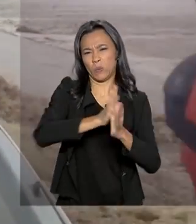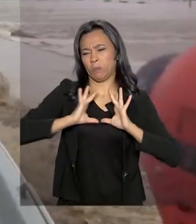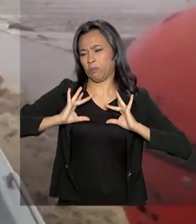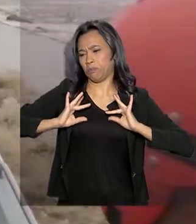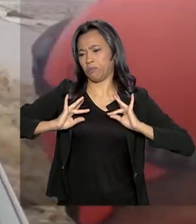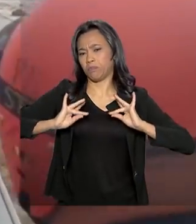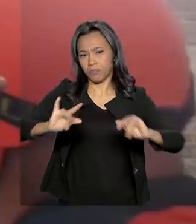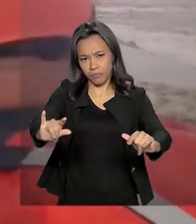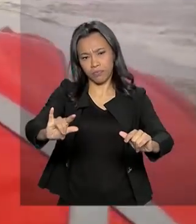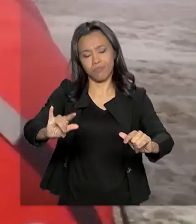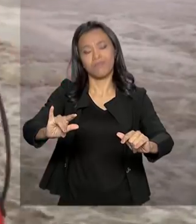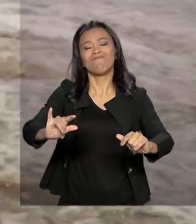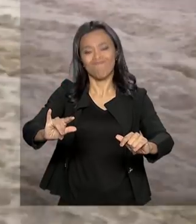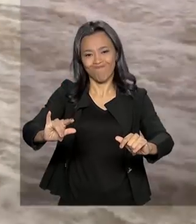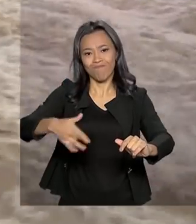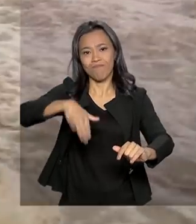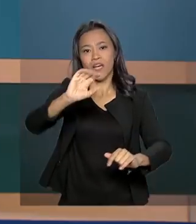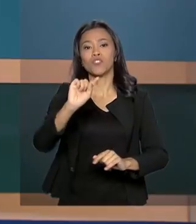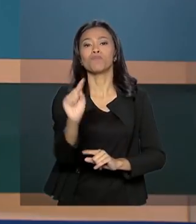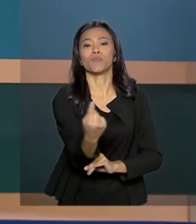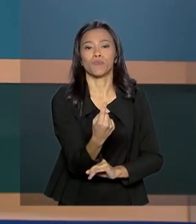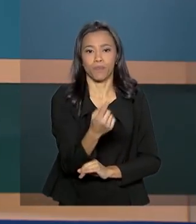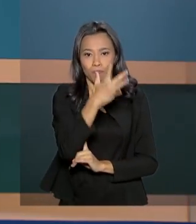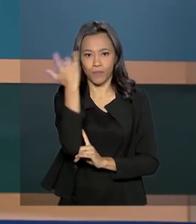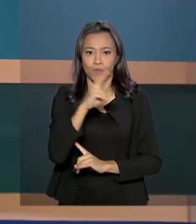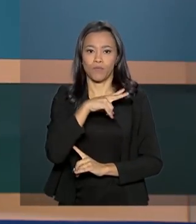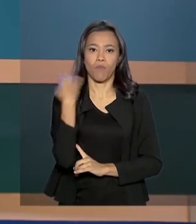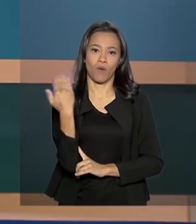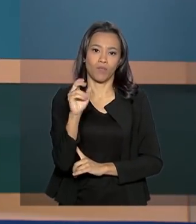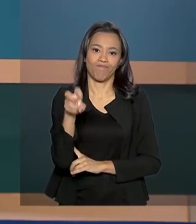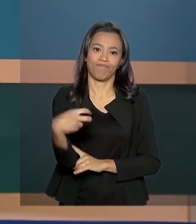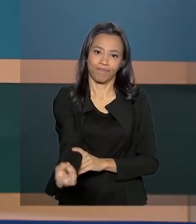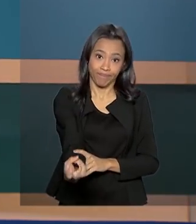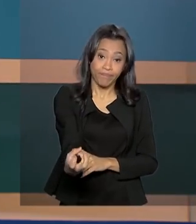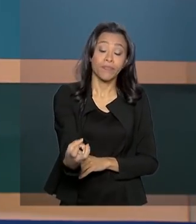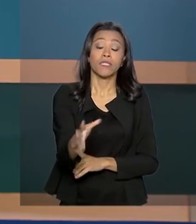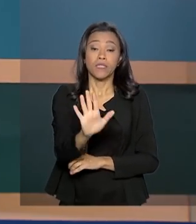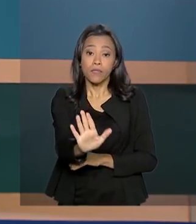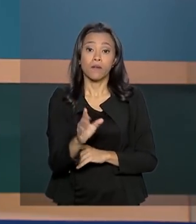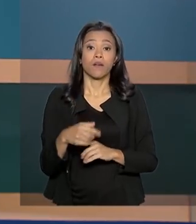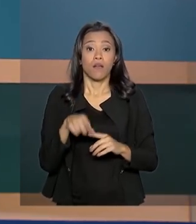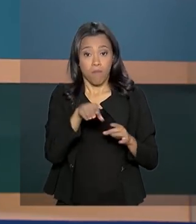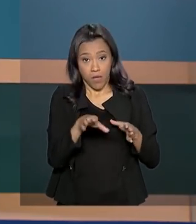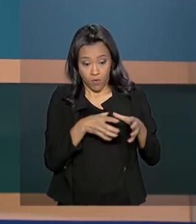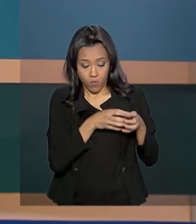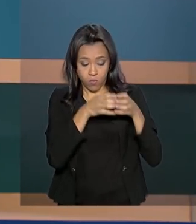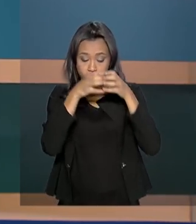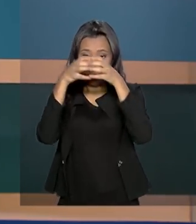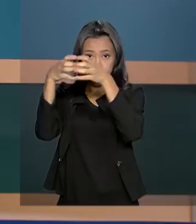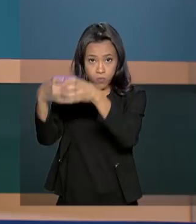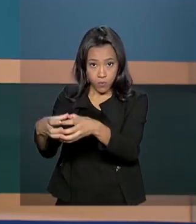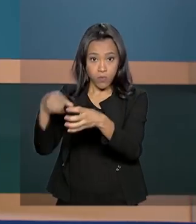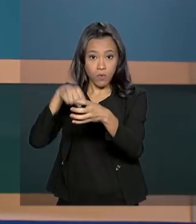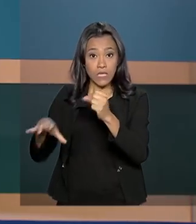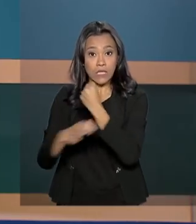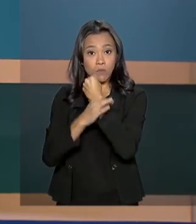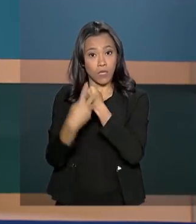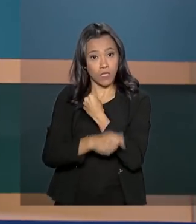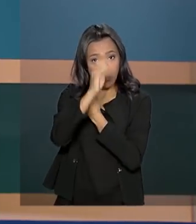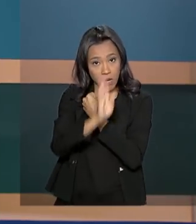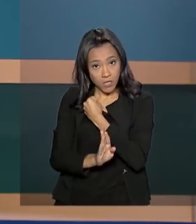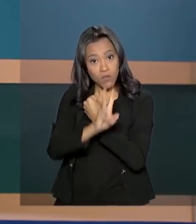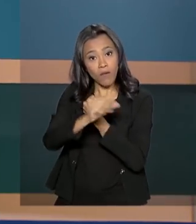central do país, deixando mais de mil pessoas mortas. A autorização para a Força Nacional de Segurança Pública prestar assistência